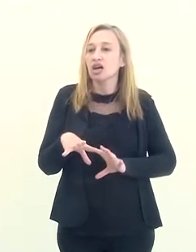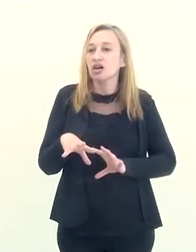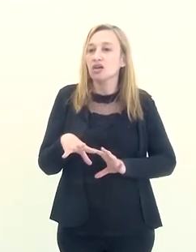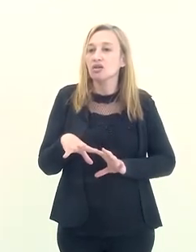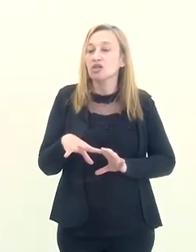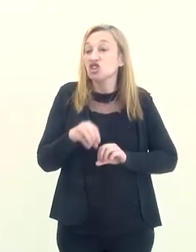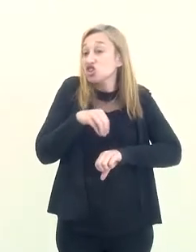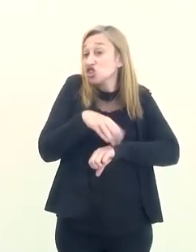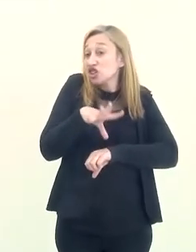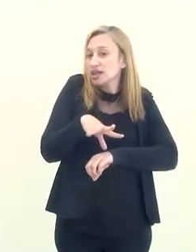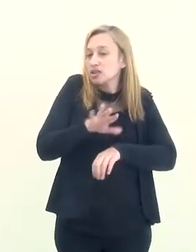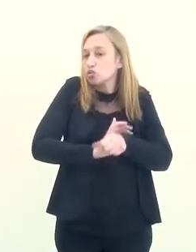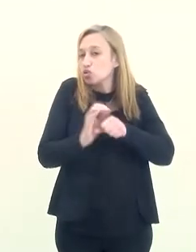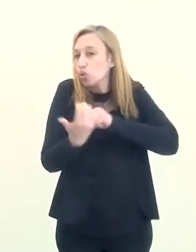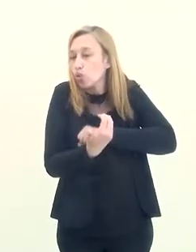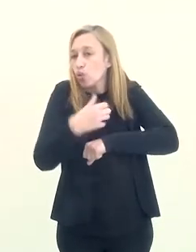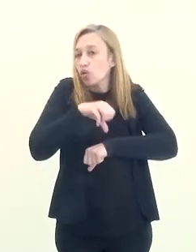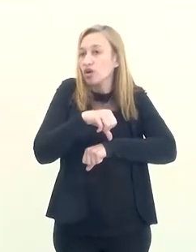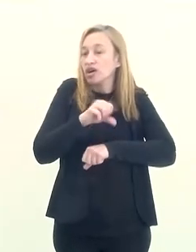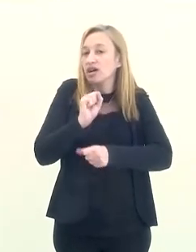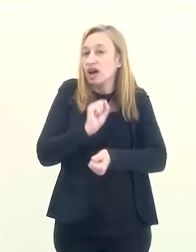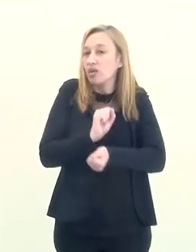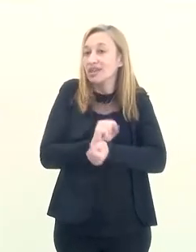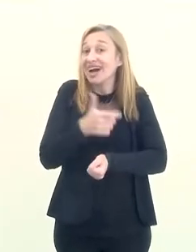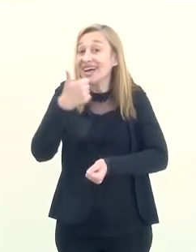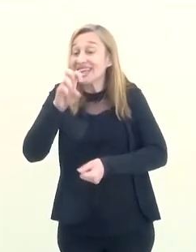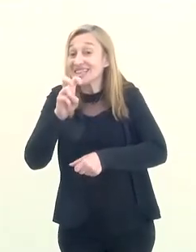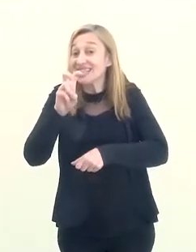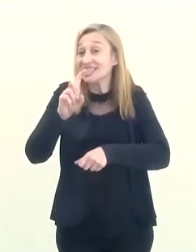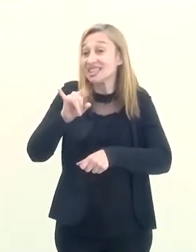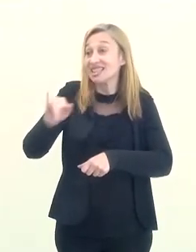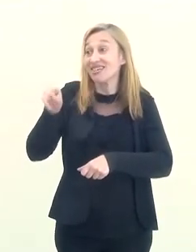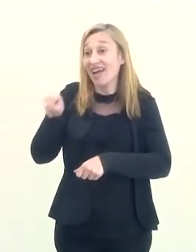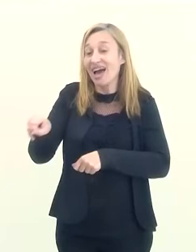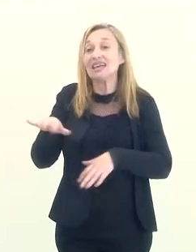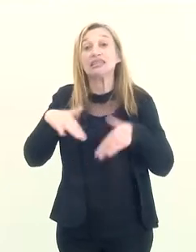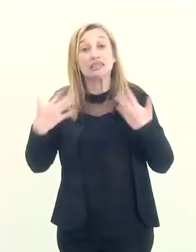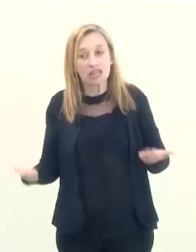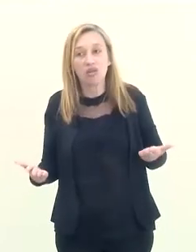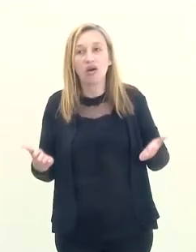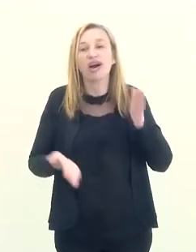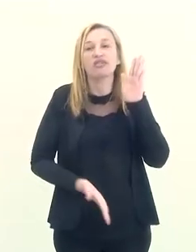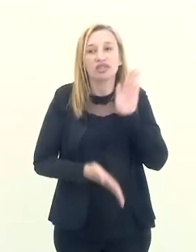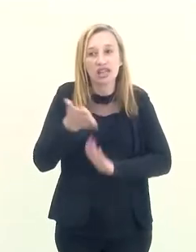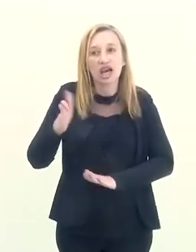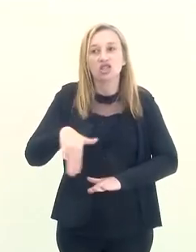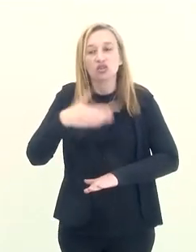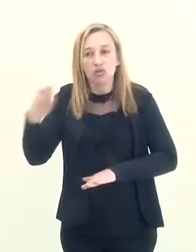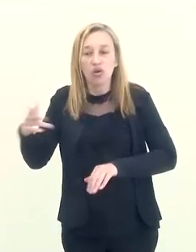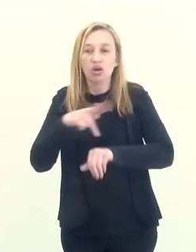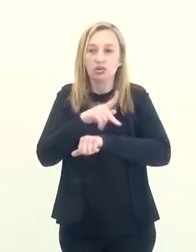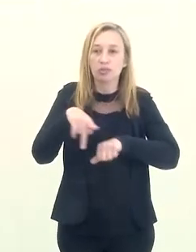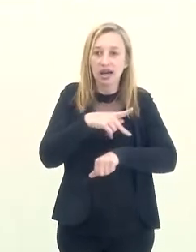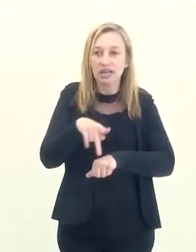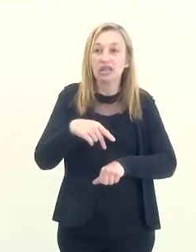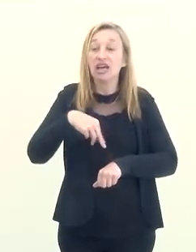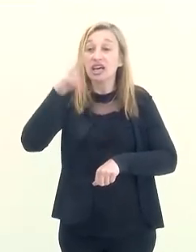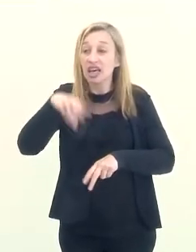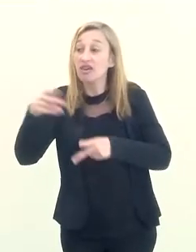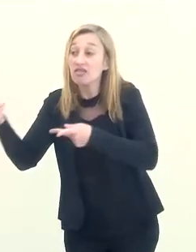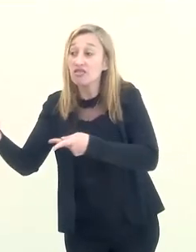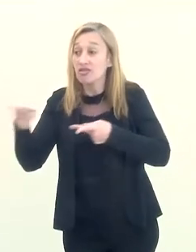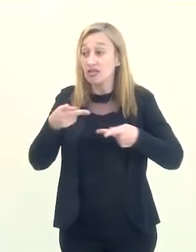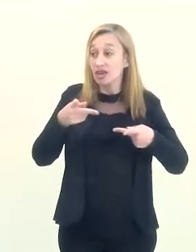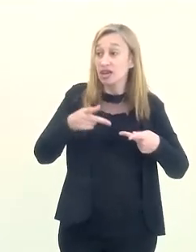indicação de covid, tem que ficar mais 15 dias lá. Enfim, então, a viagem internacional, tanto para